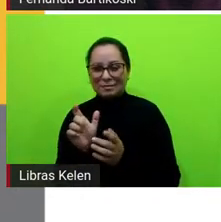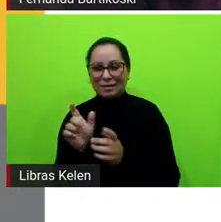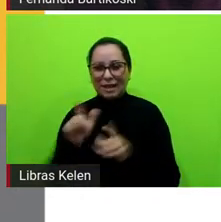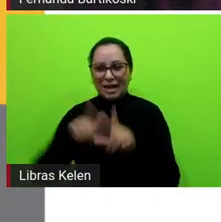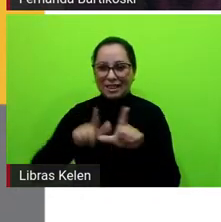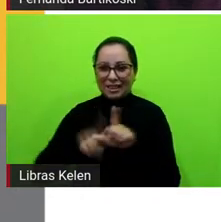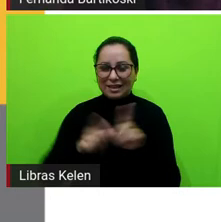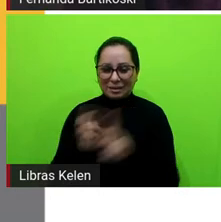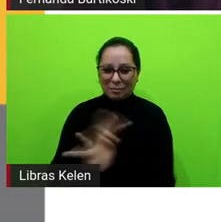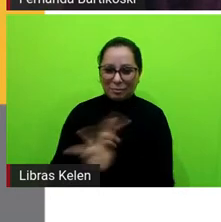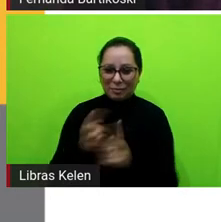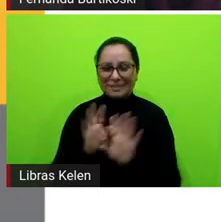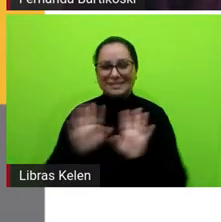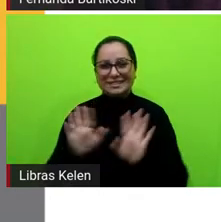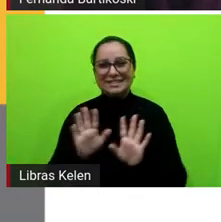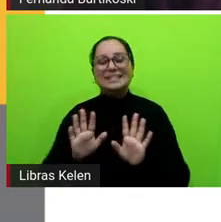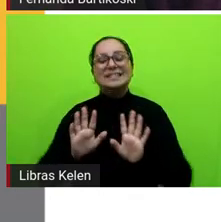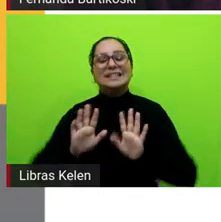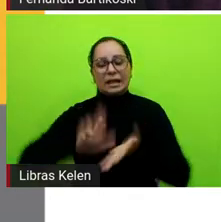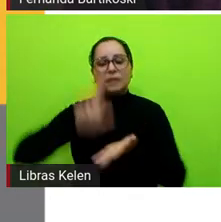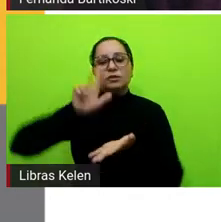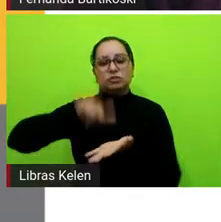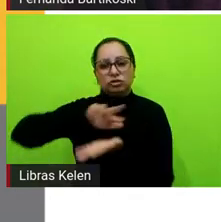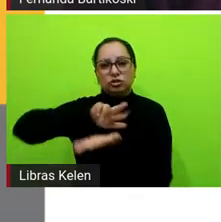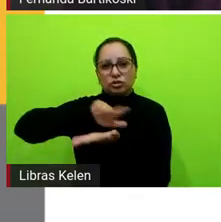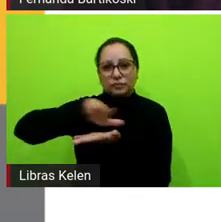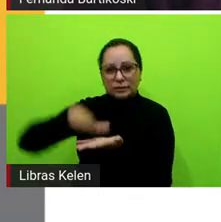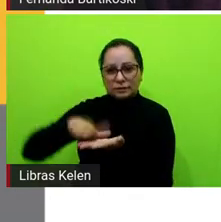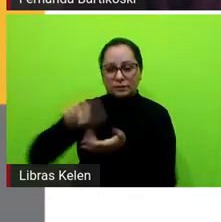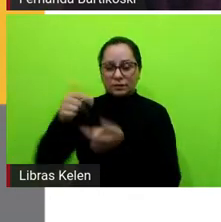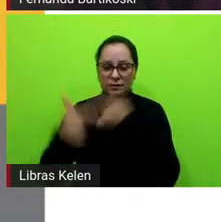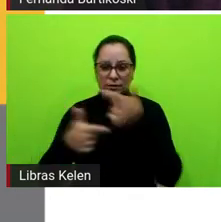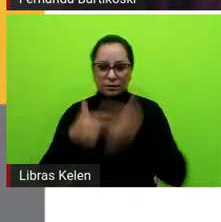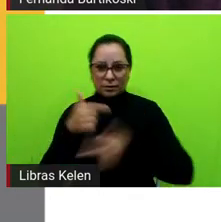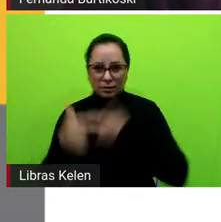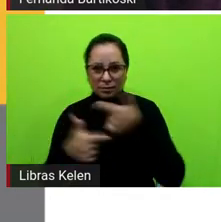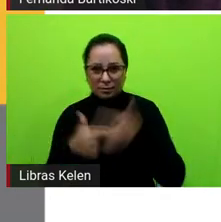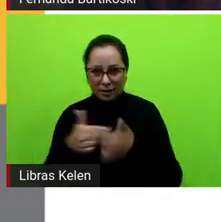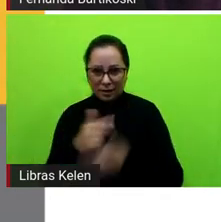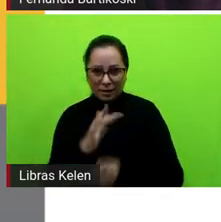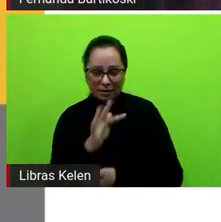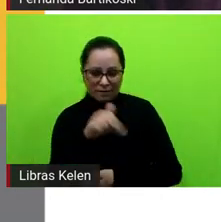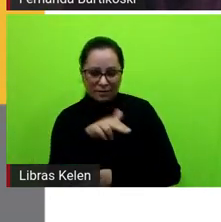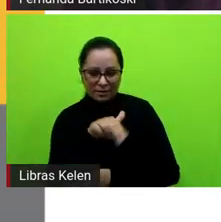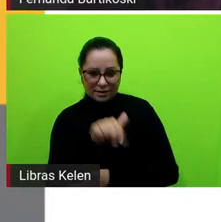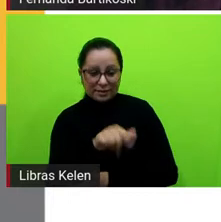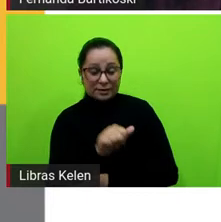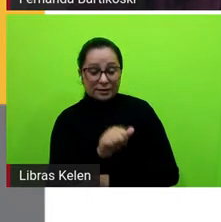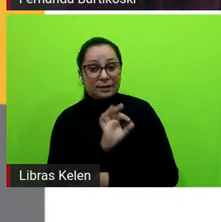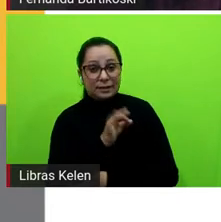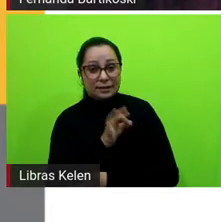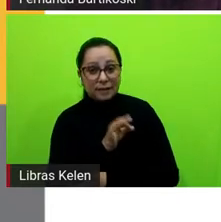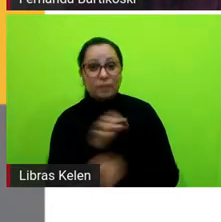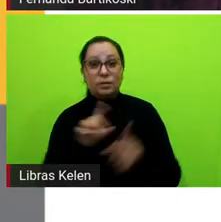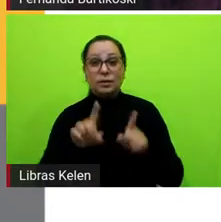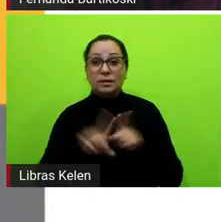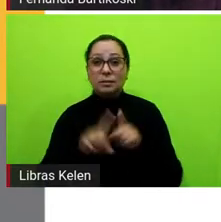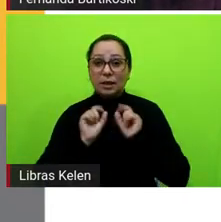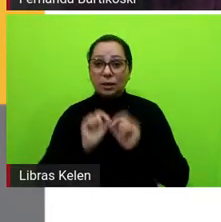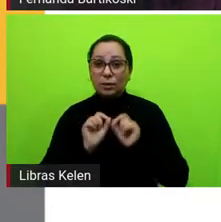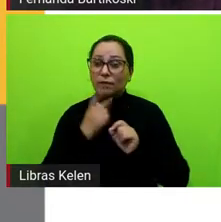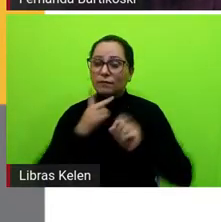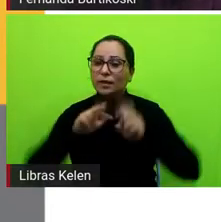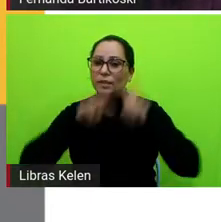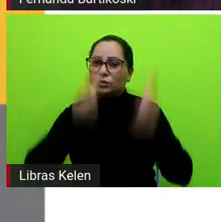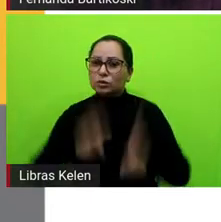Diversificando. Né? Esse trabalho. Fernanda, desculpa, eu cortei. Isso, Anderson. E também, falando na própria